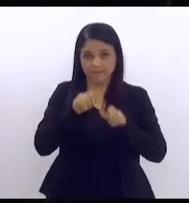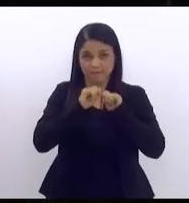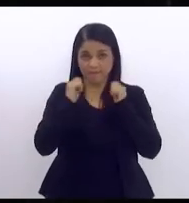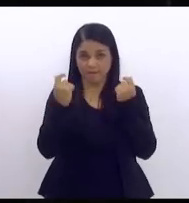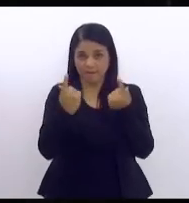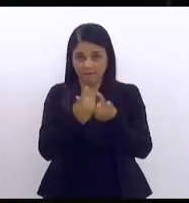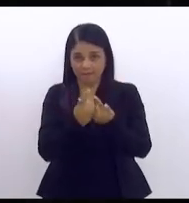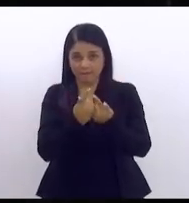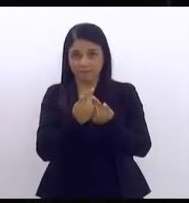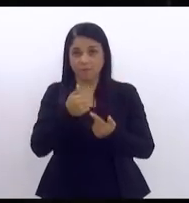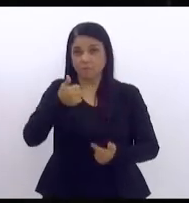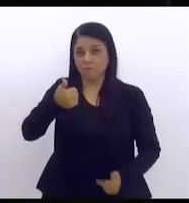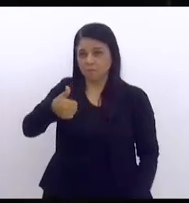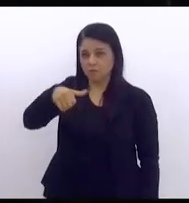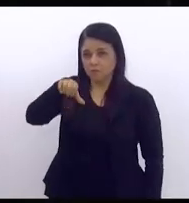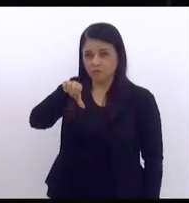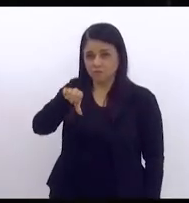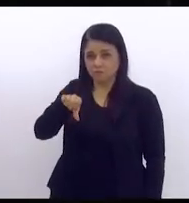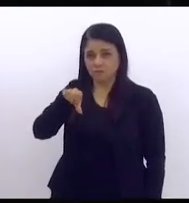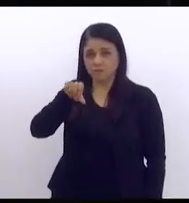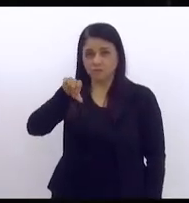1996